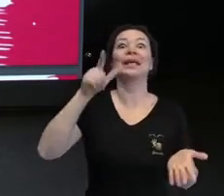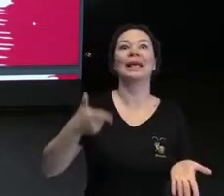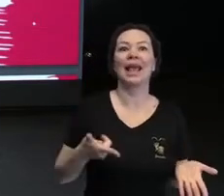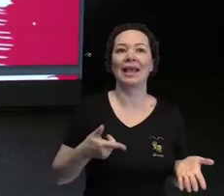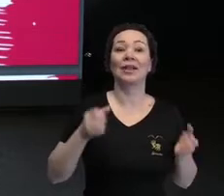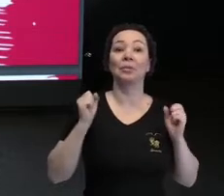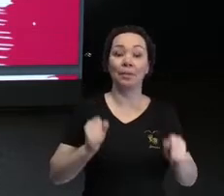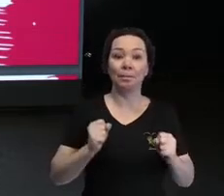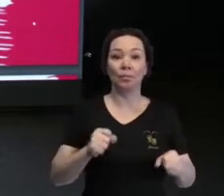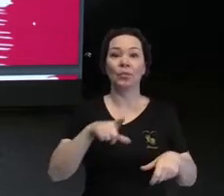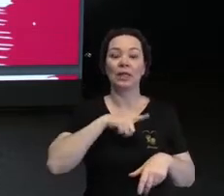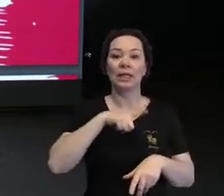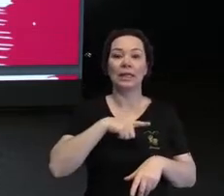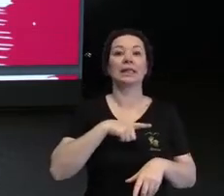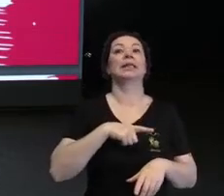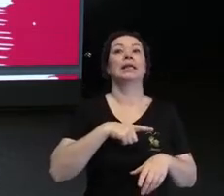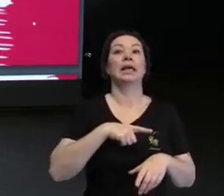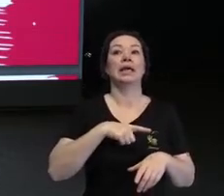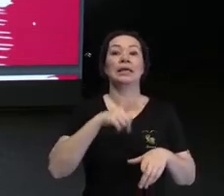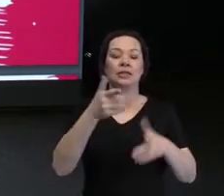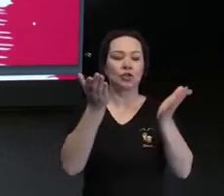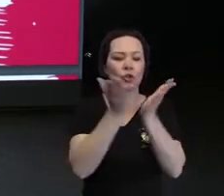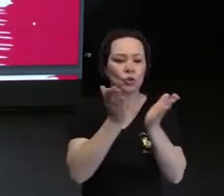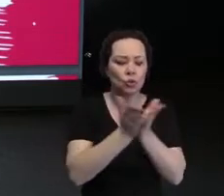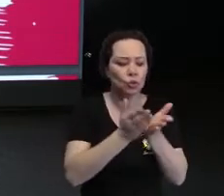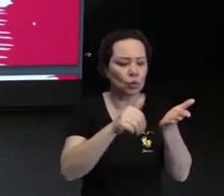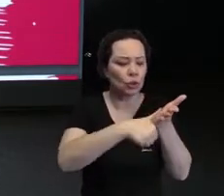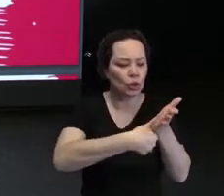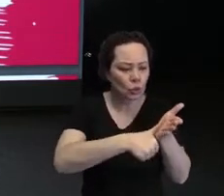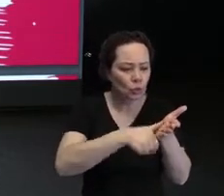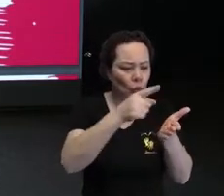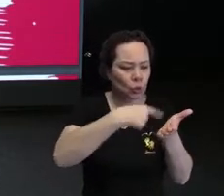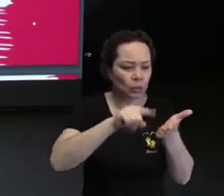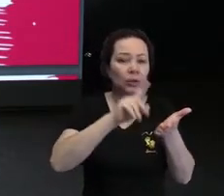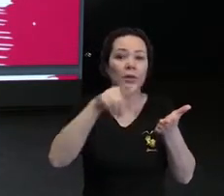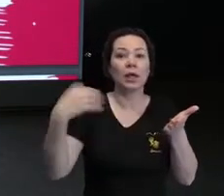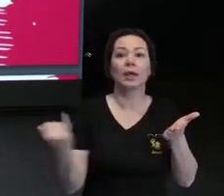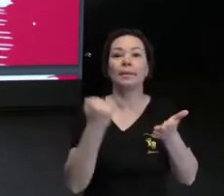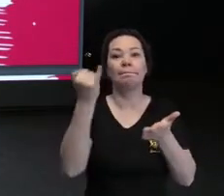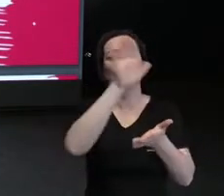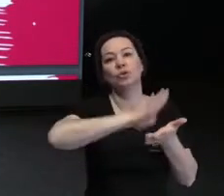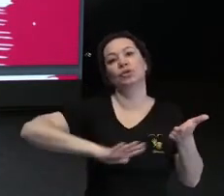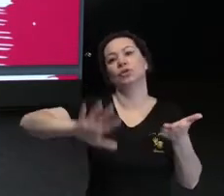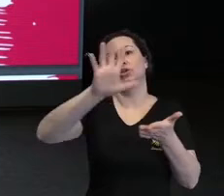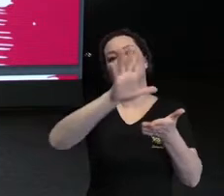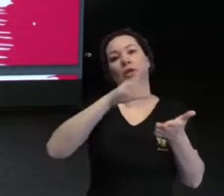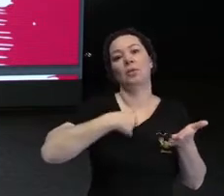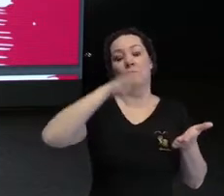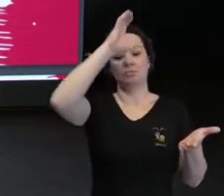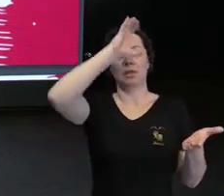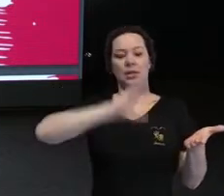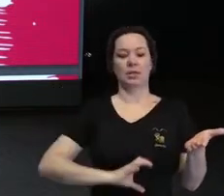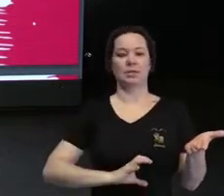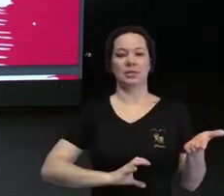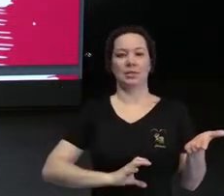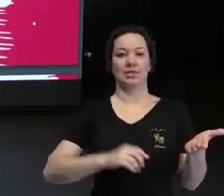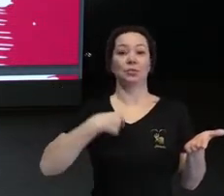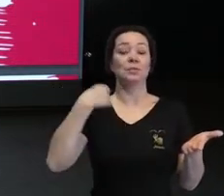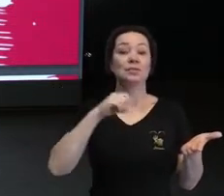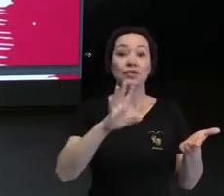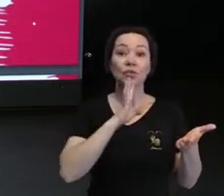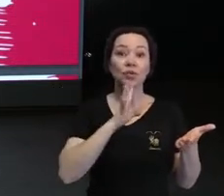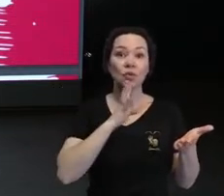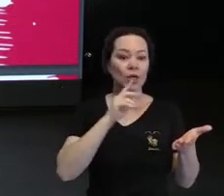ter um recurso, onde a gente estuda esses documentos, que são importantes para a minha cidadania. Eu preciso conhecer esse